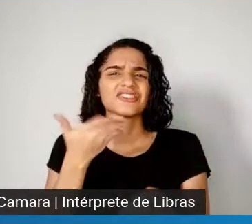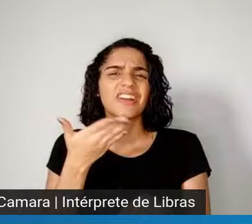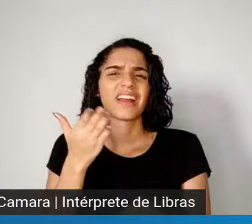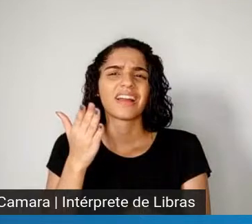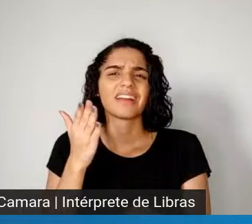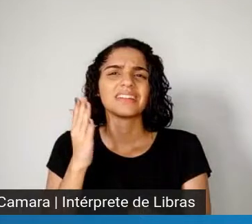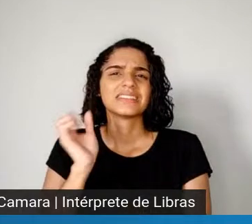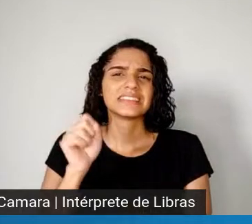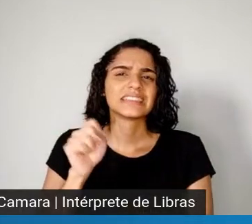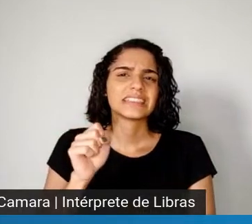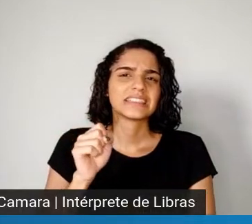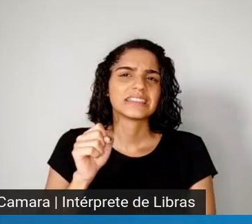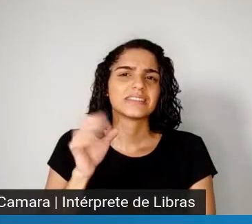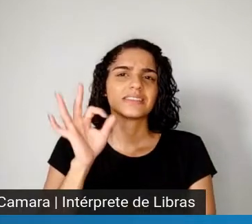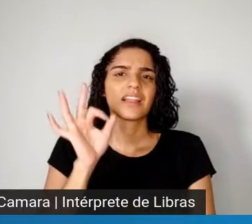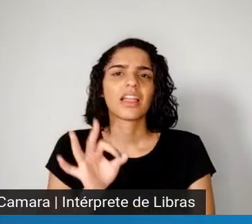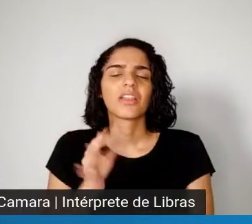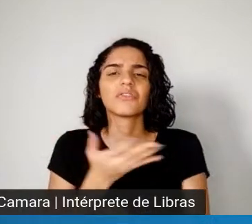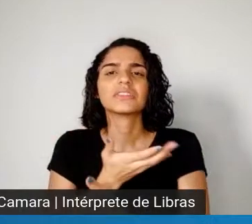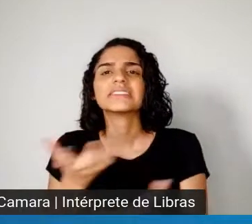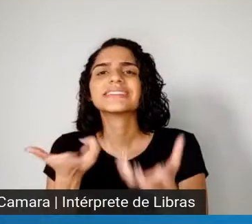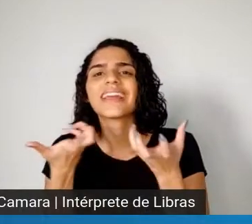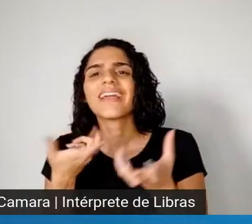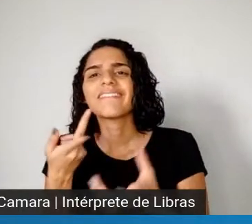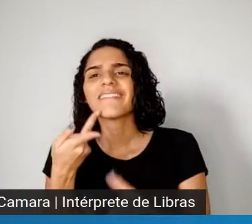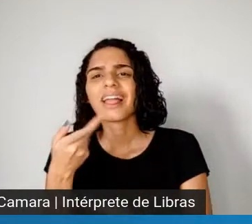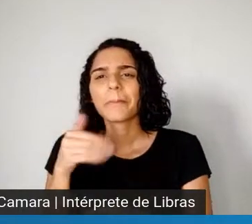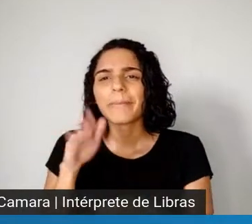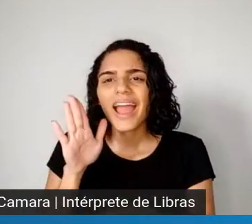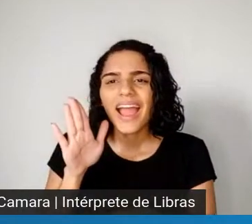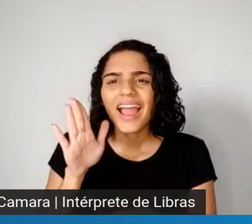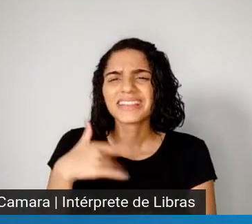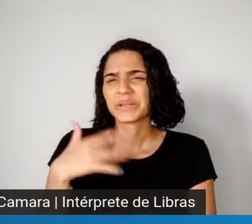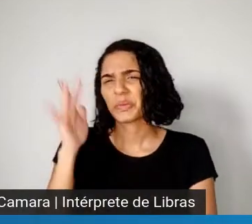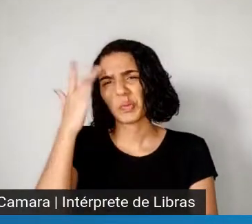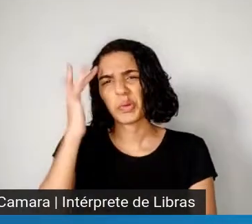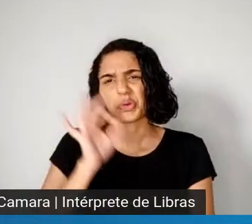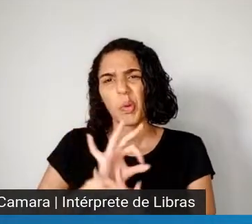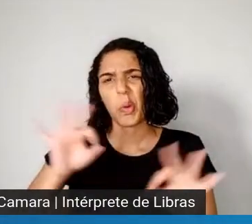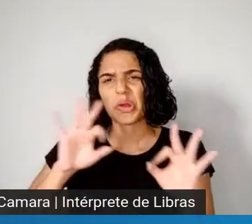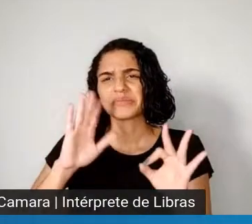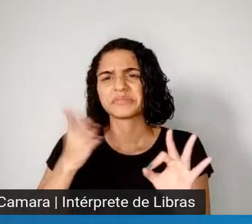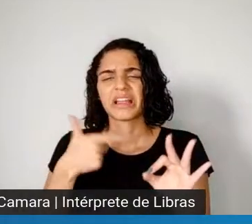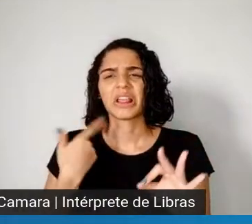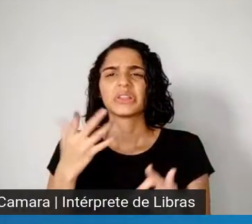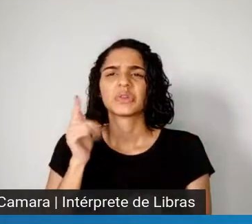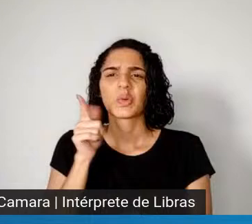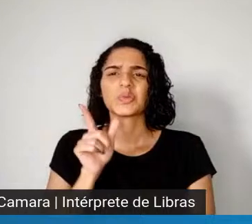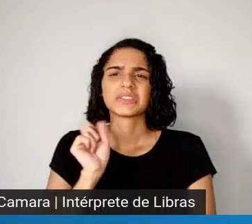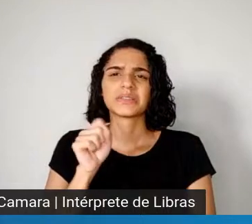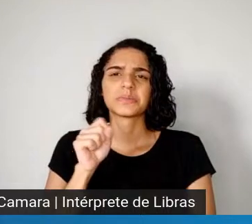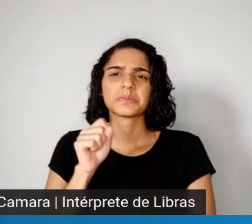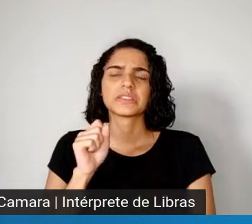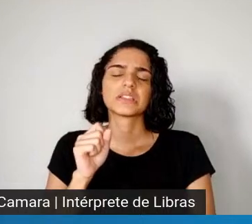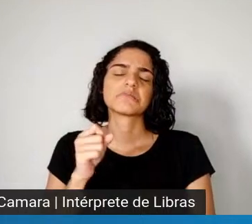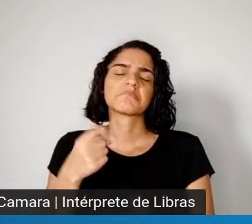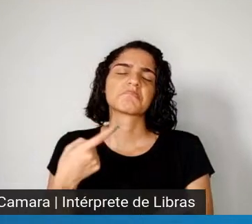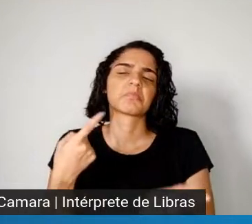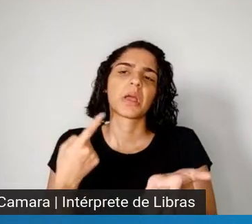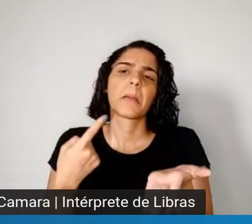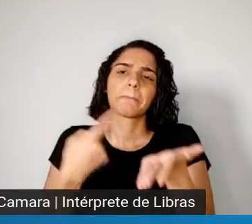sei se vocês ainda querem falar alguma coisa, mas acho que está ótimo, né? A gente conseguiu, conseguiu, cumpriu a missão,